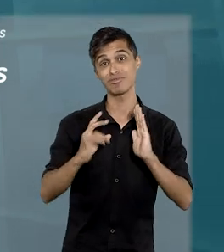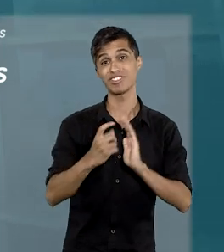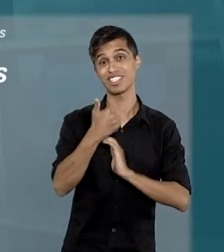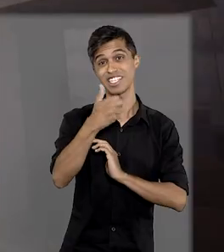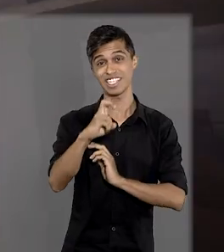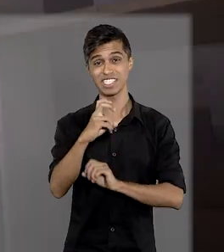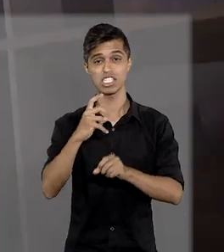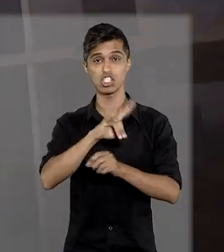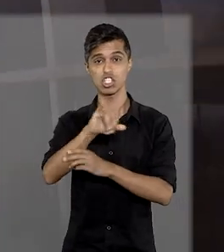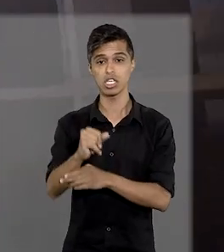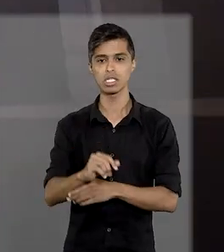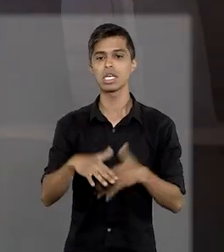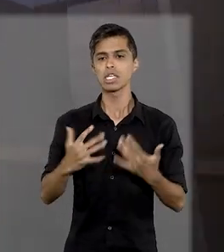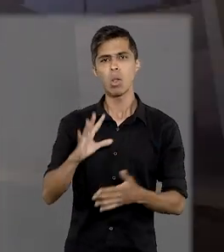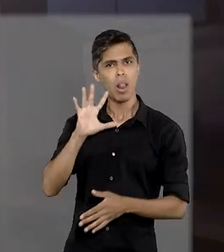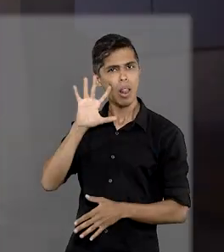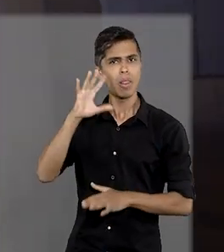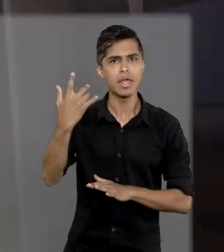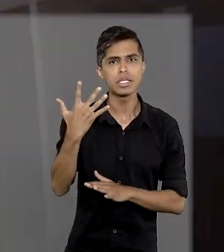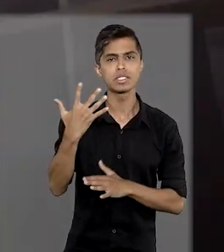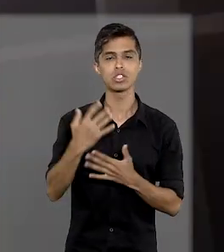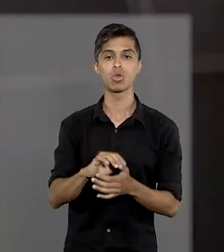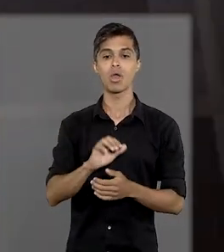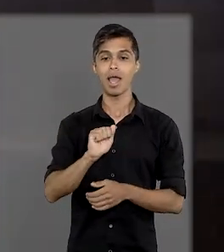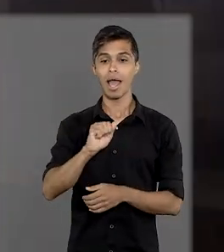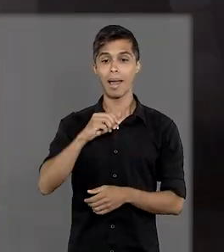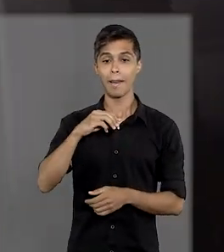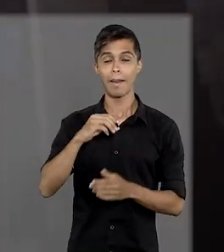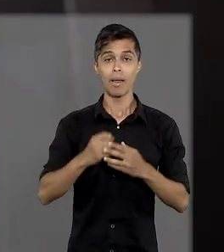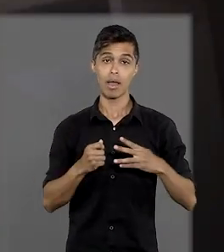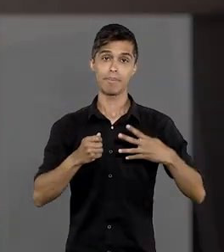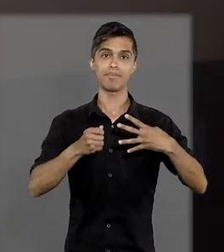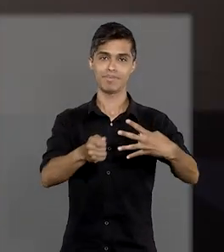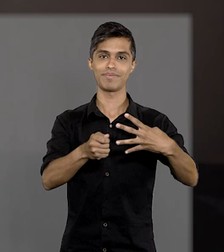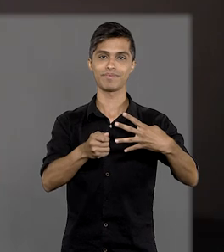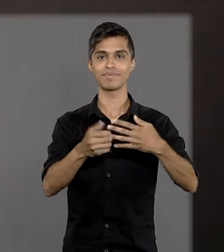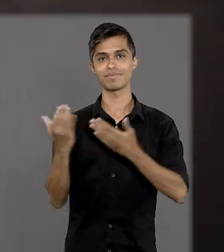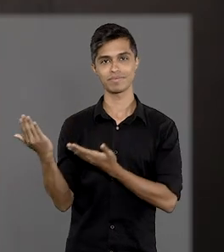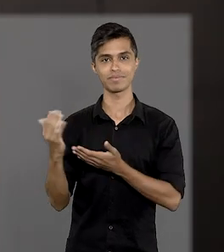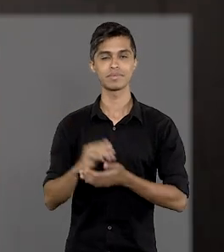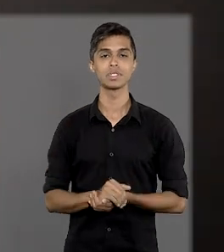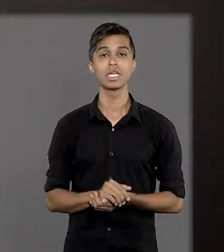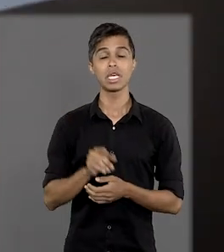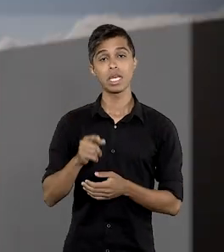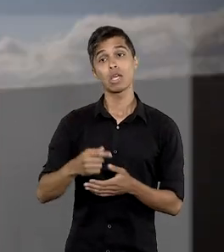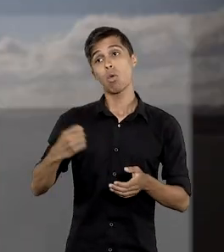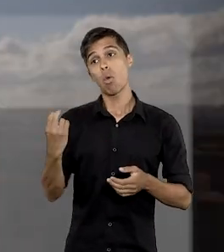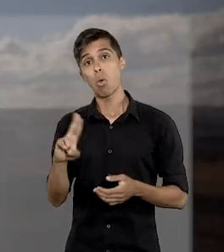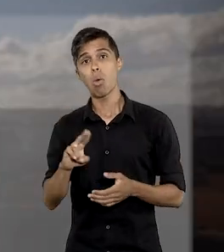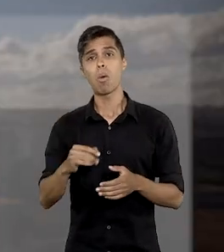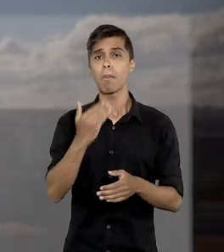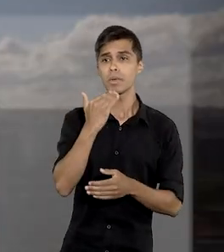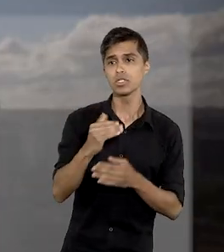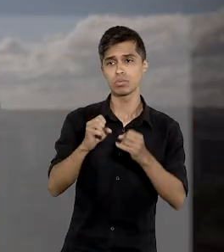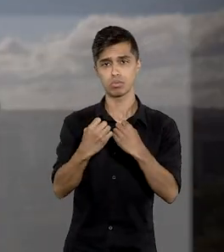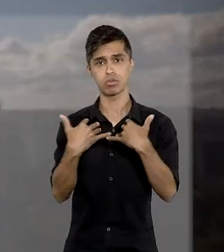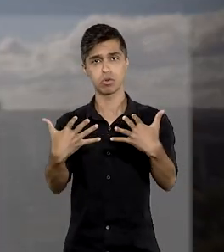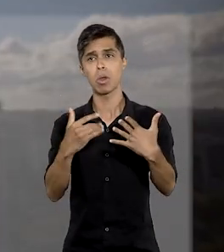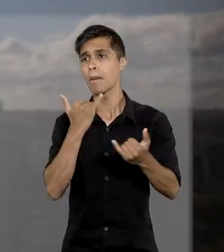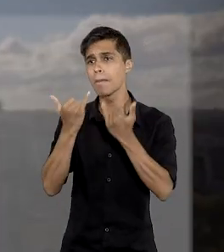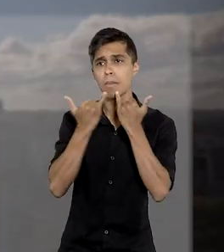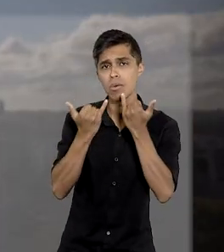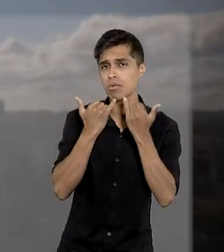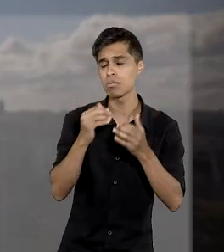15 dias, podendo deferir a participação do Amicscure, bem como marcar audiência pública ou